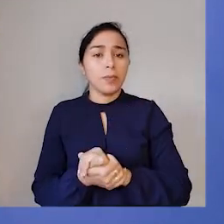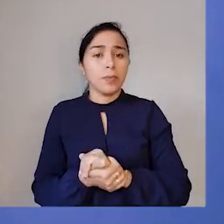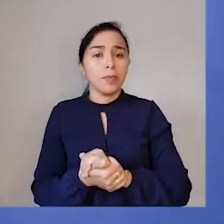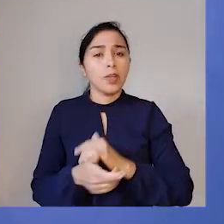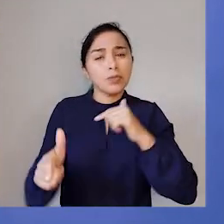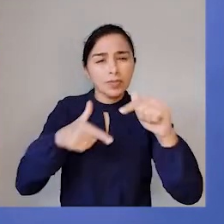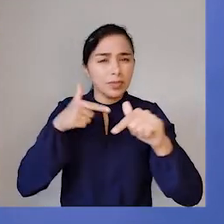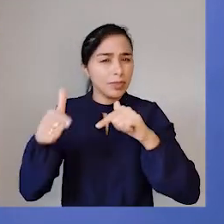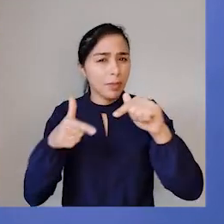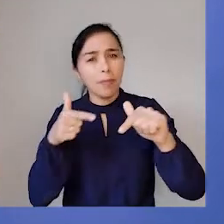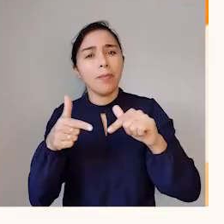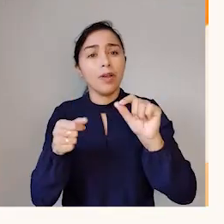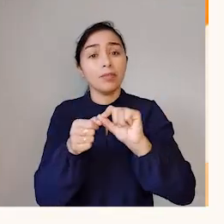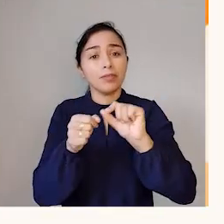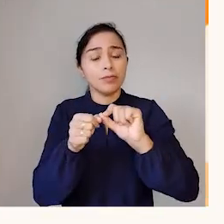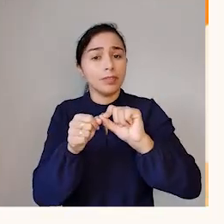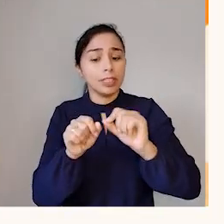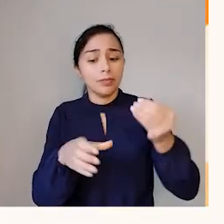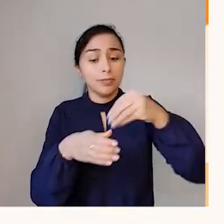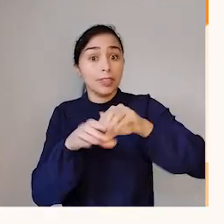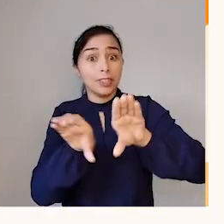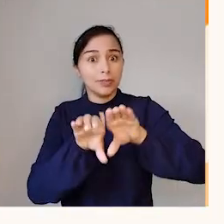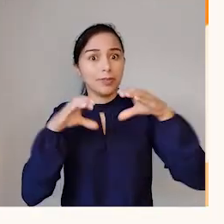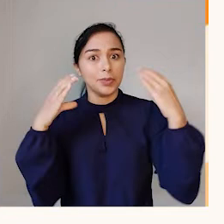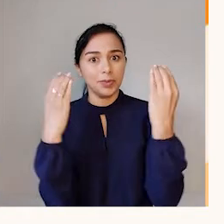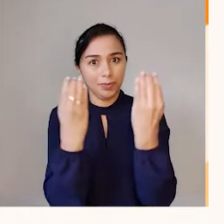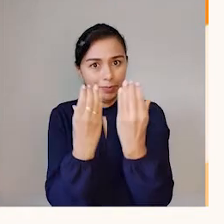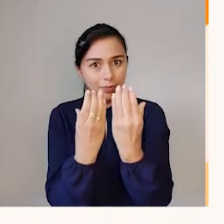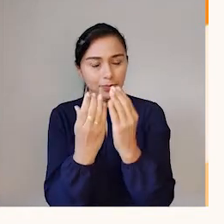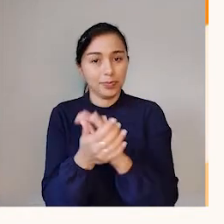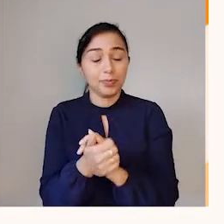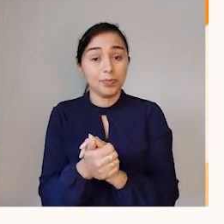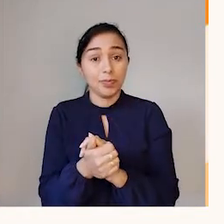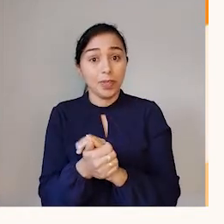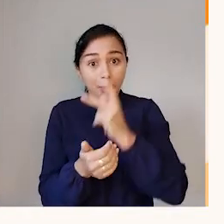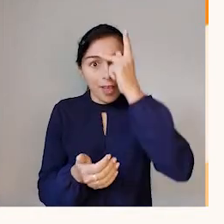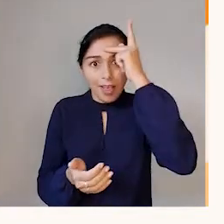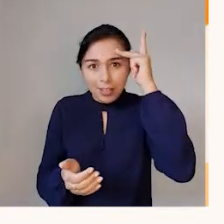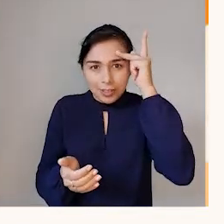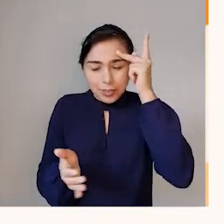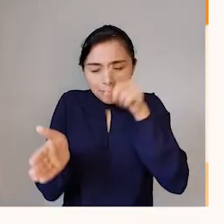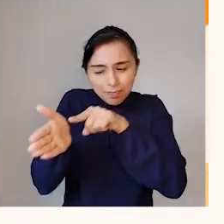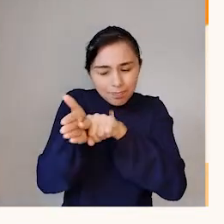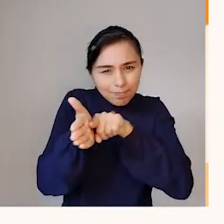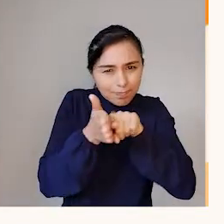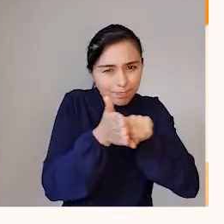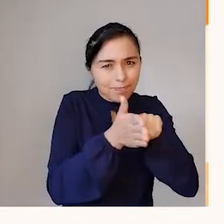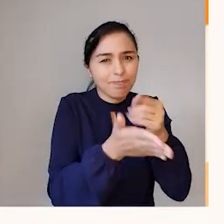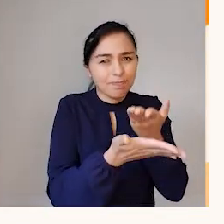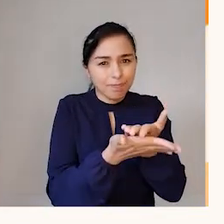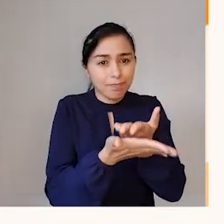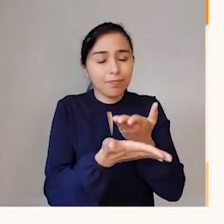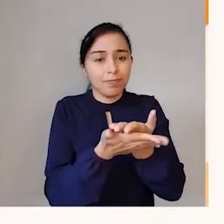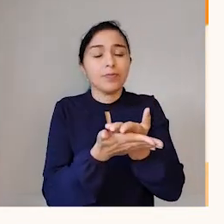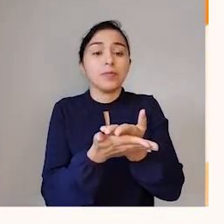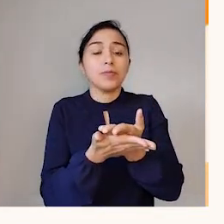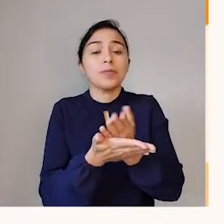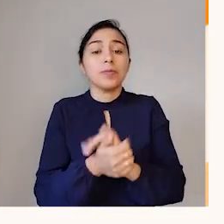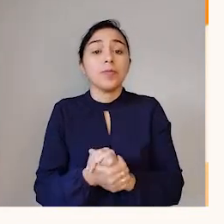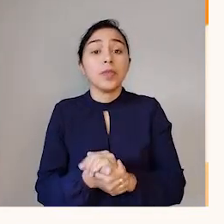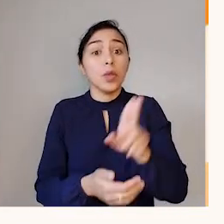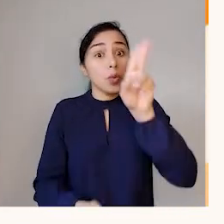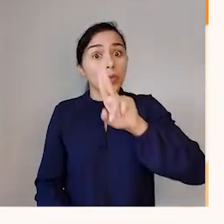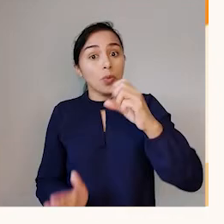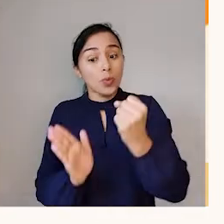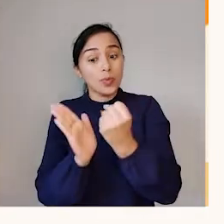que eram desenvolvidas em comunidade. E os estudiosos, eles descobriram que esse símbolo que nós usamos hoje, o